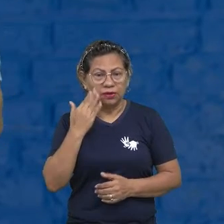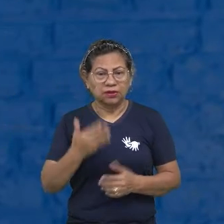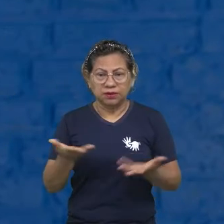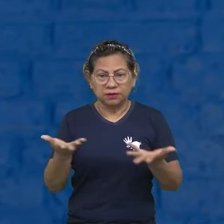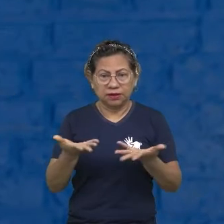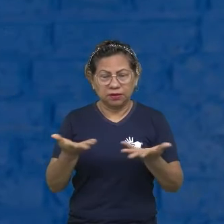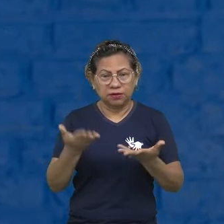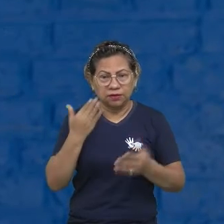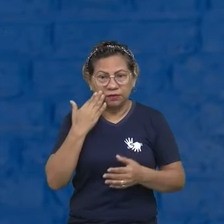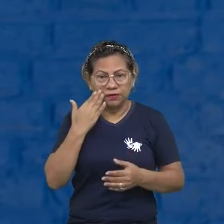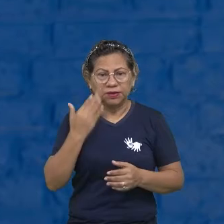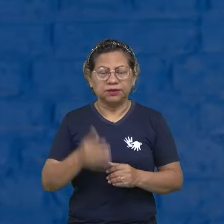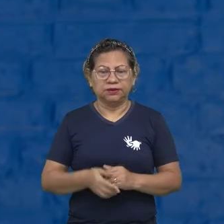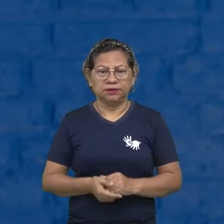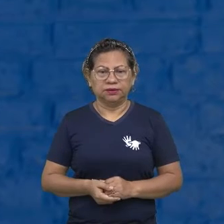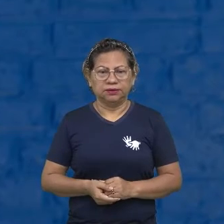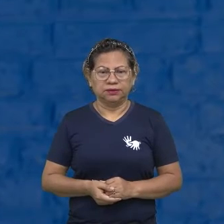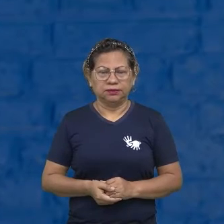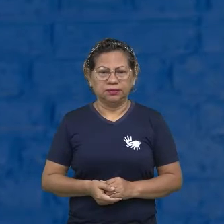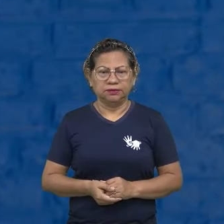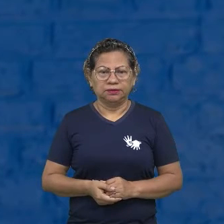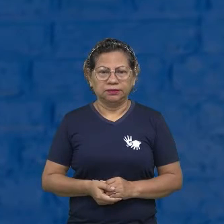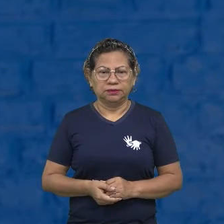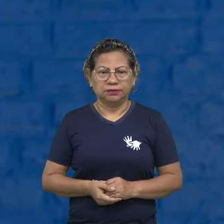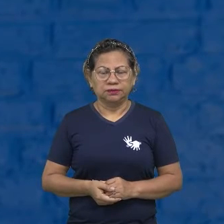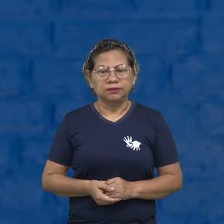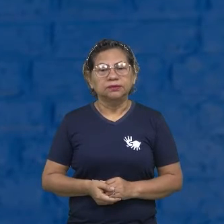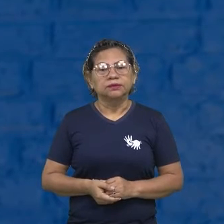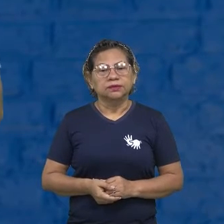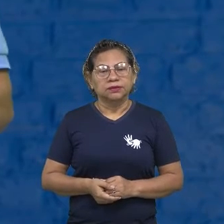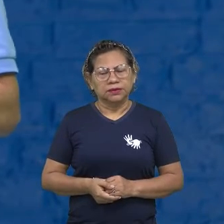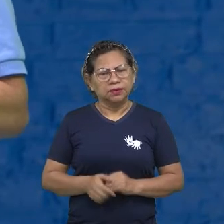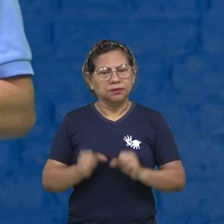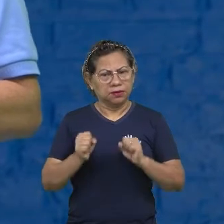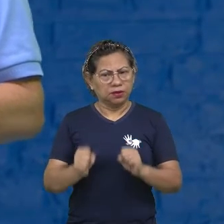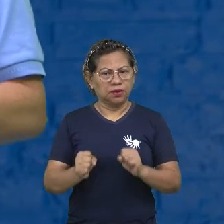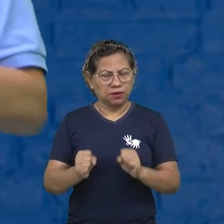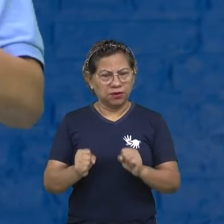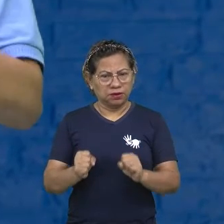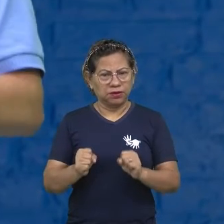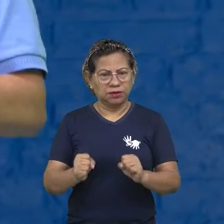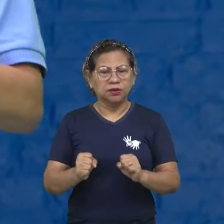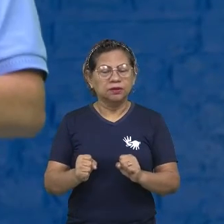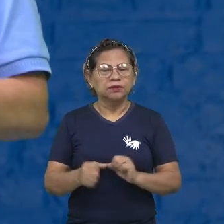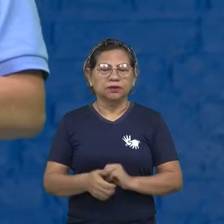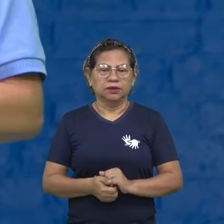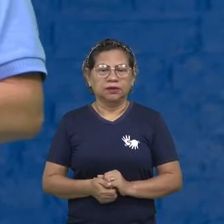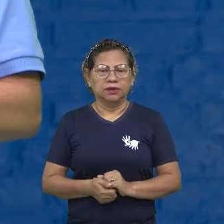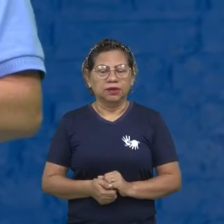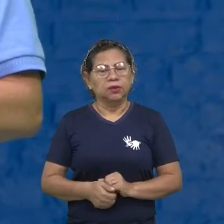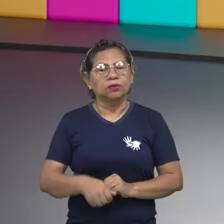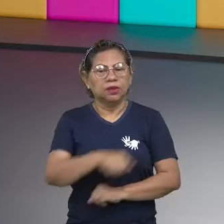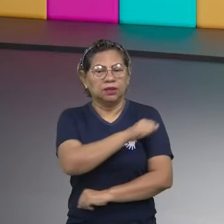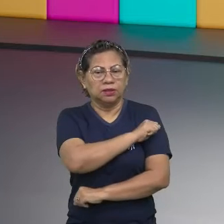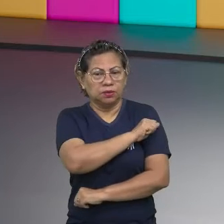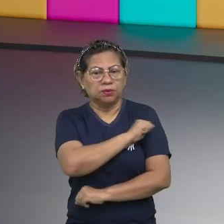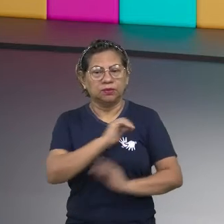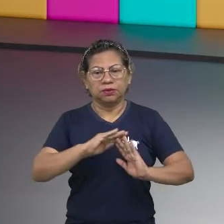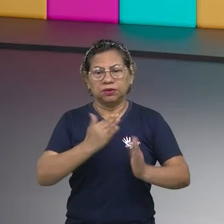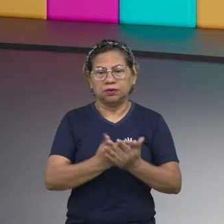vamos ver. Então, nós podemos? Eu me coloco assim, como aluna da escola pública.